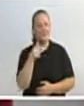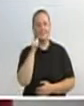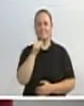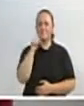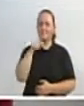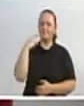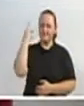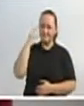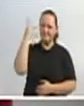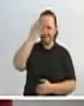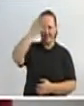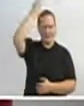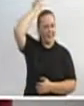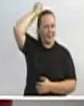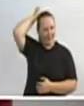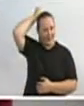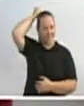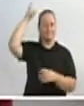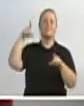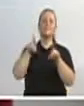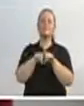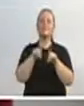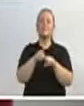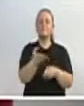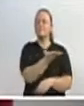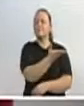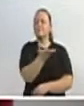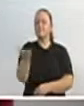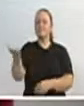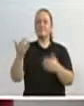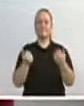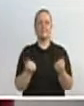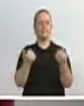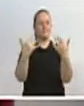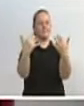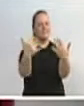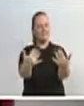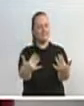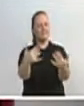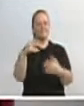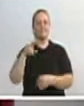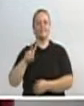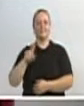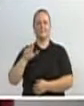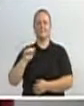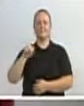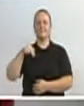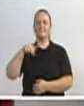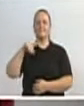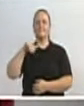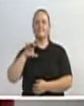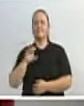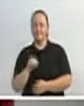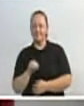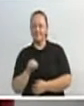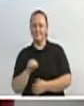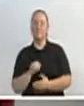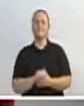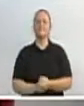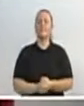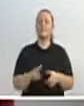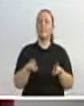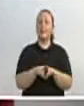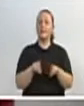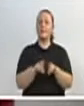Evelyn, quem nos acompanha aqui no plenário, o vereador Vânio Salm, e também quem nos acompanha em